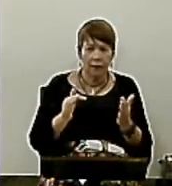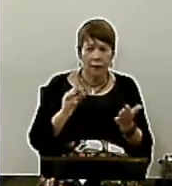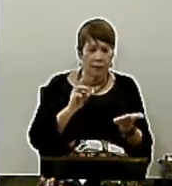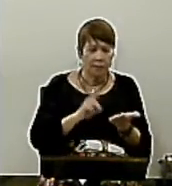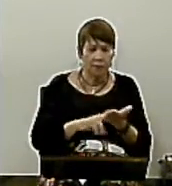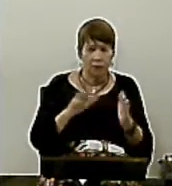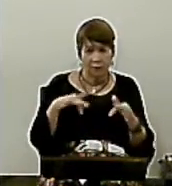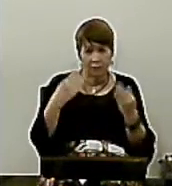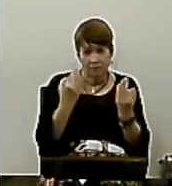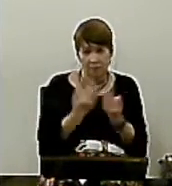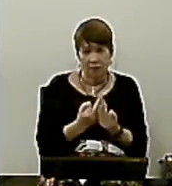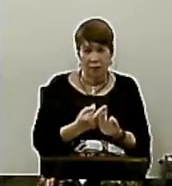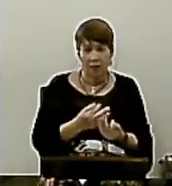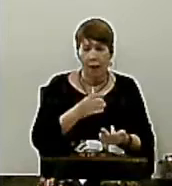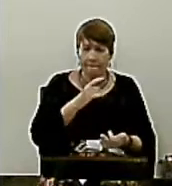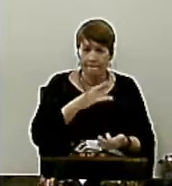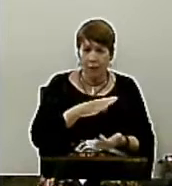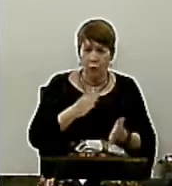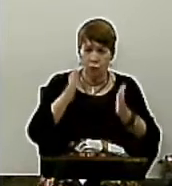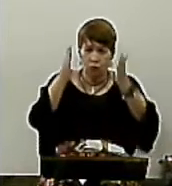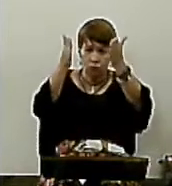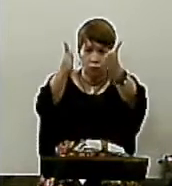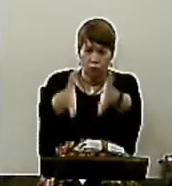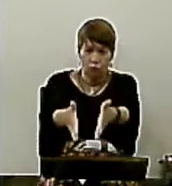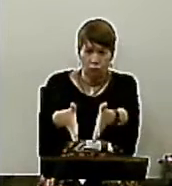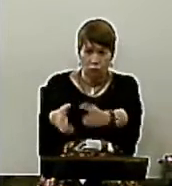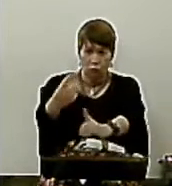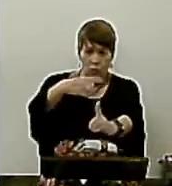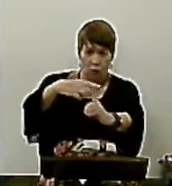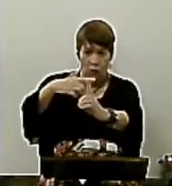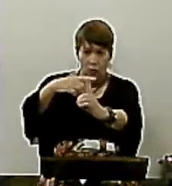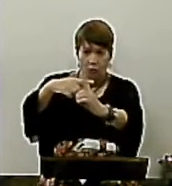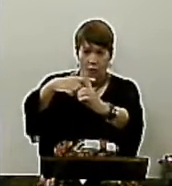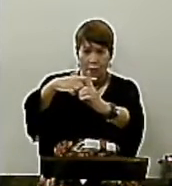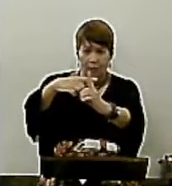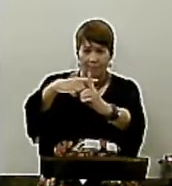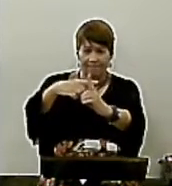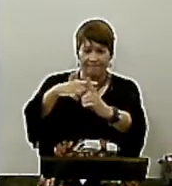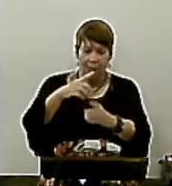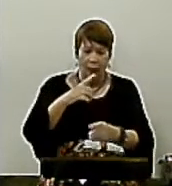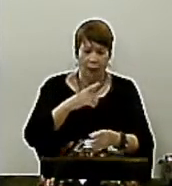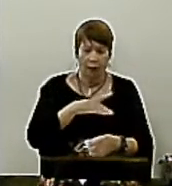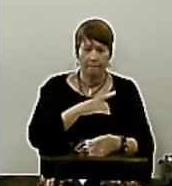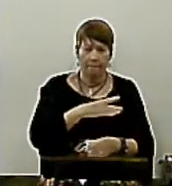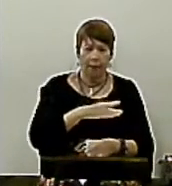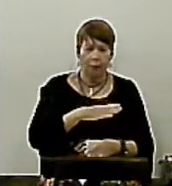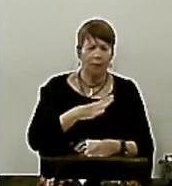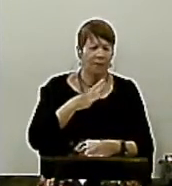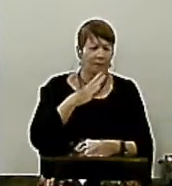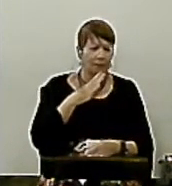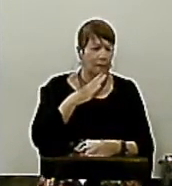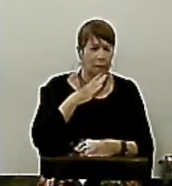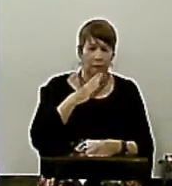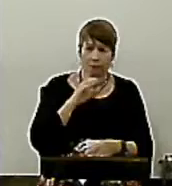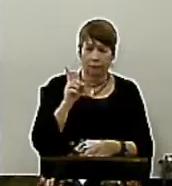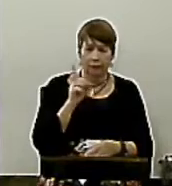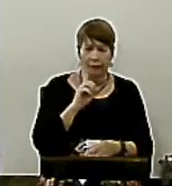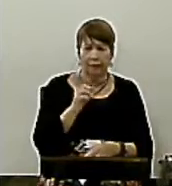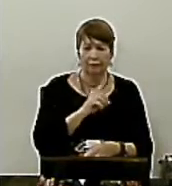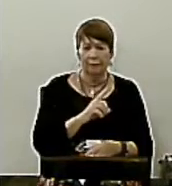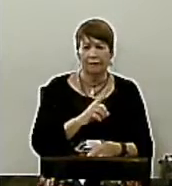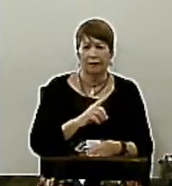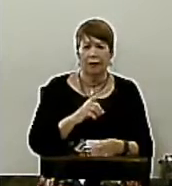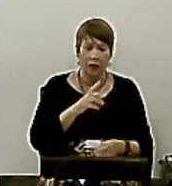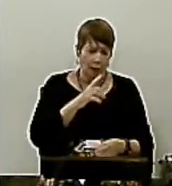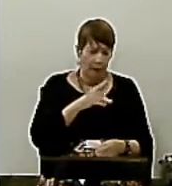o túmulo E não saber o que vem depois Medo do desconhecido Do oculto Da extinção pela